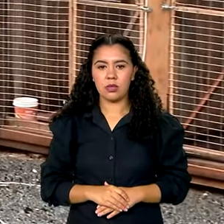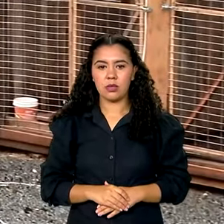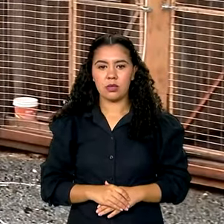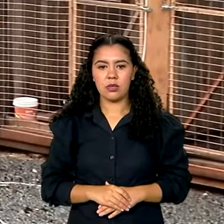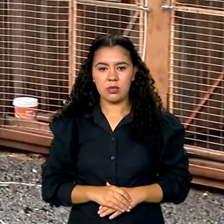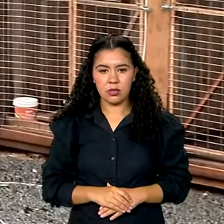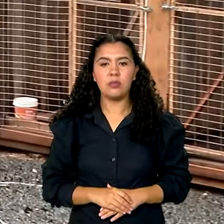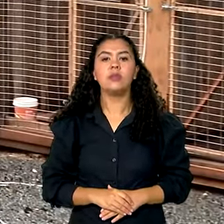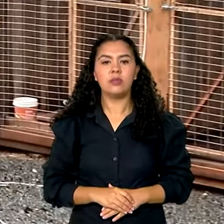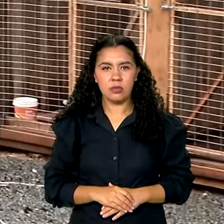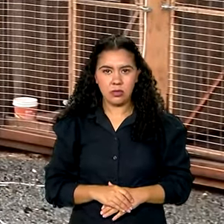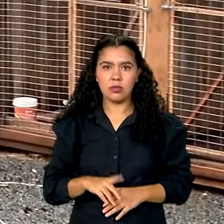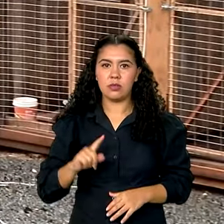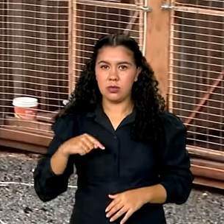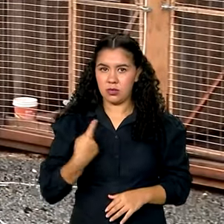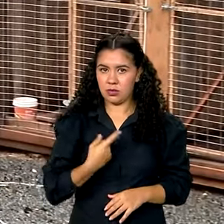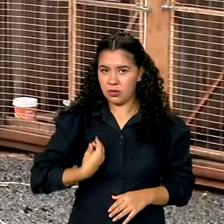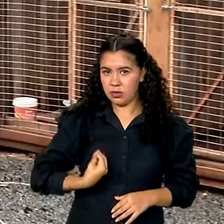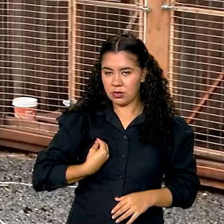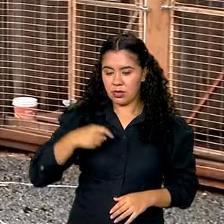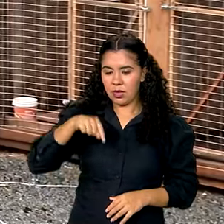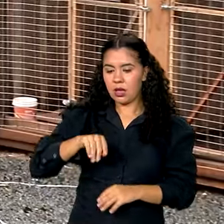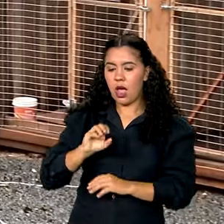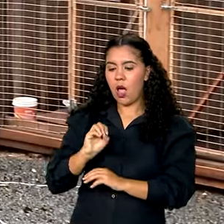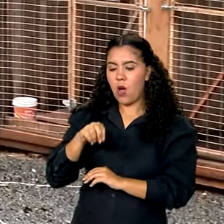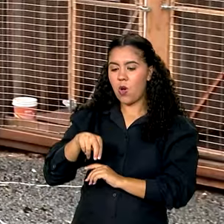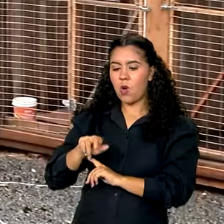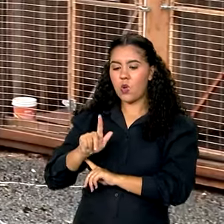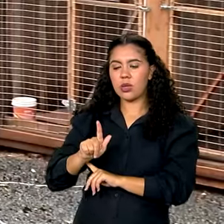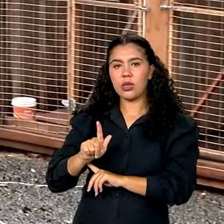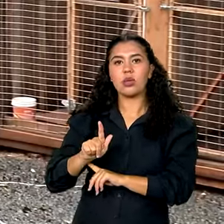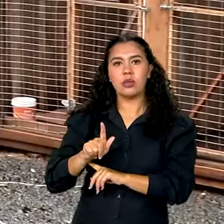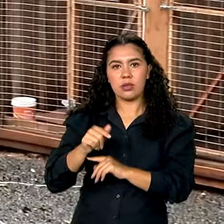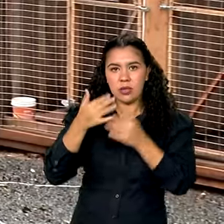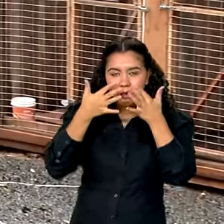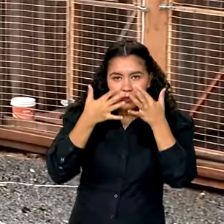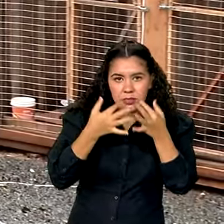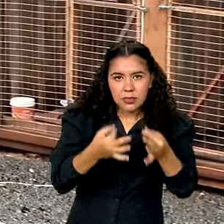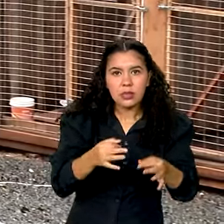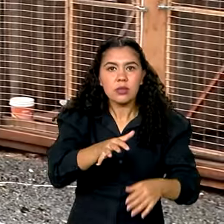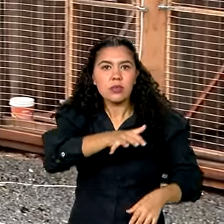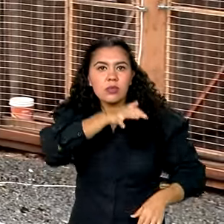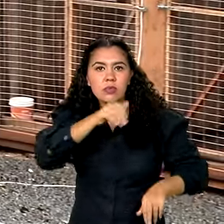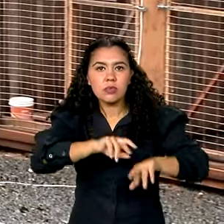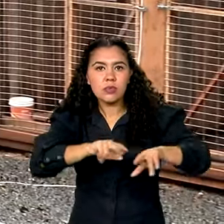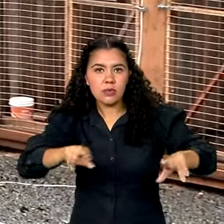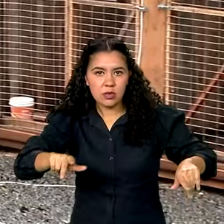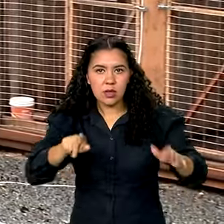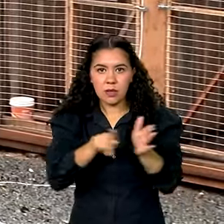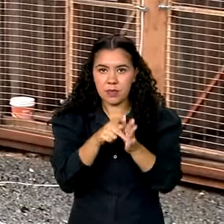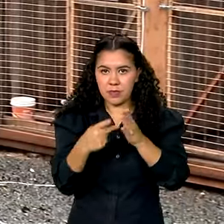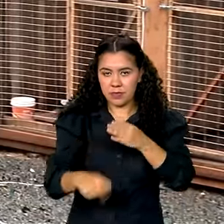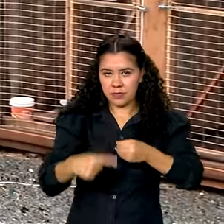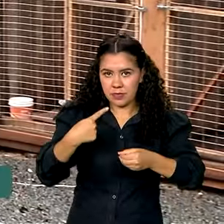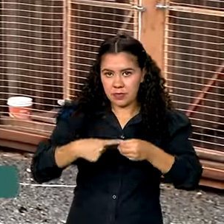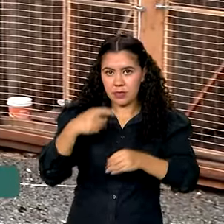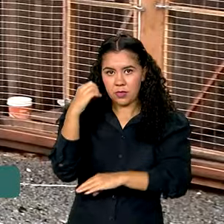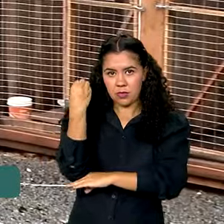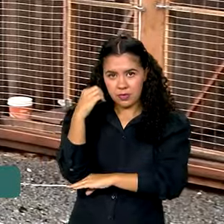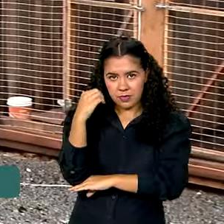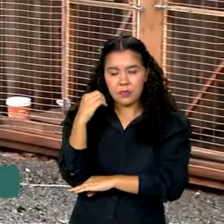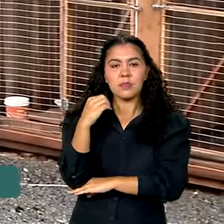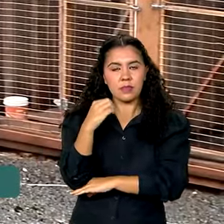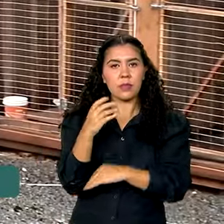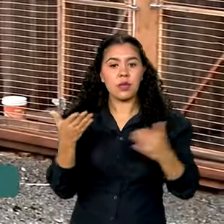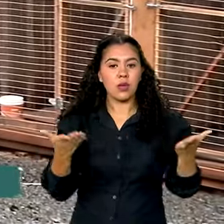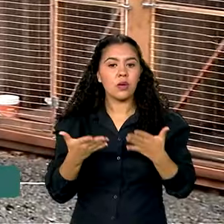E a gente está aqui nessa ONG de proteção animal, em Viamão, que é na região metropolitana de Porto Alegre. E nós vamos